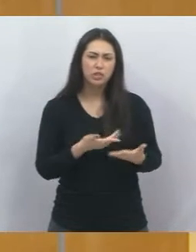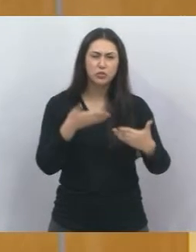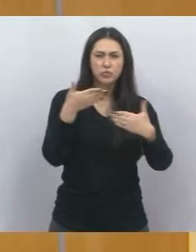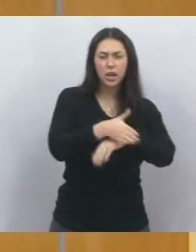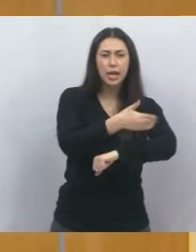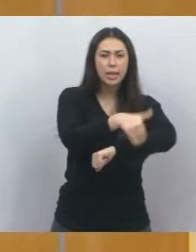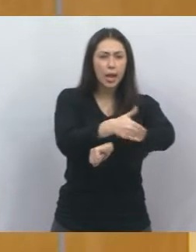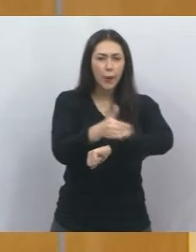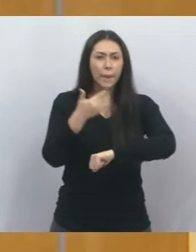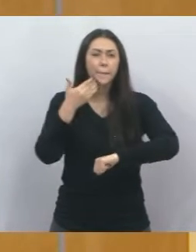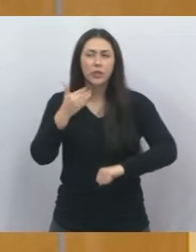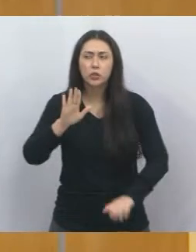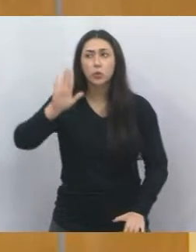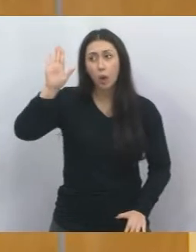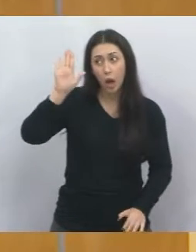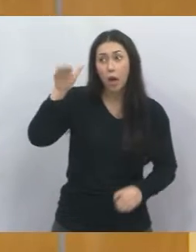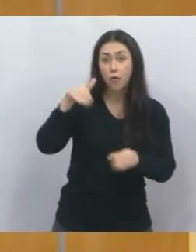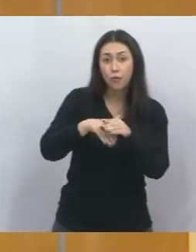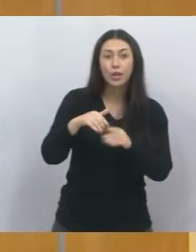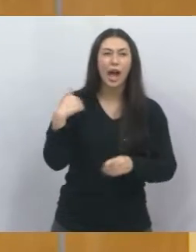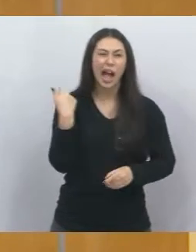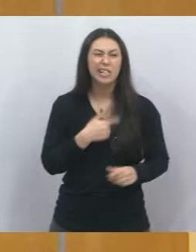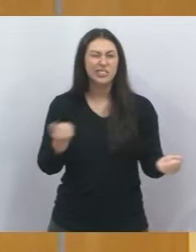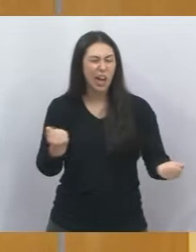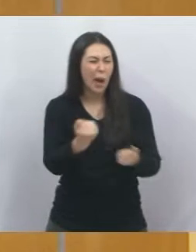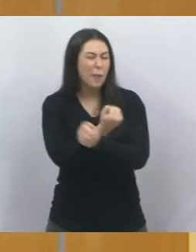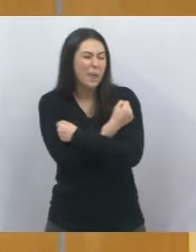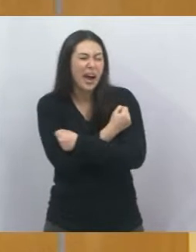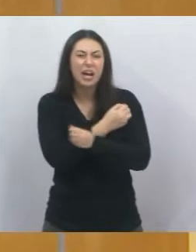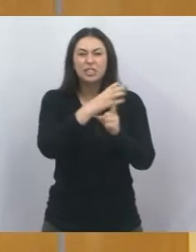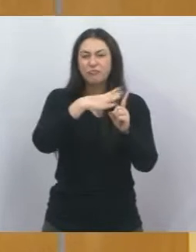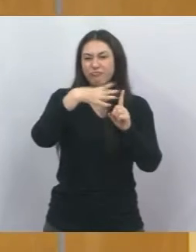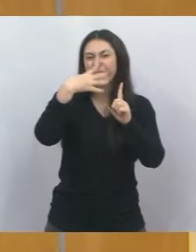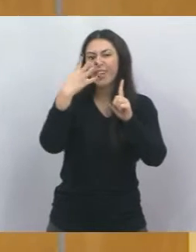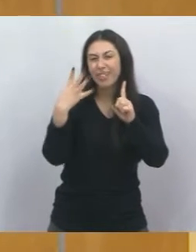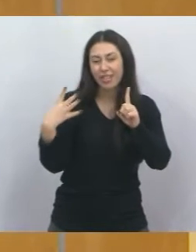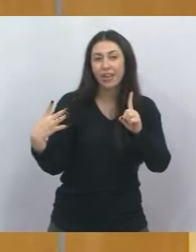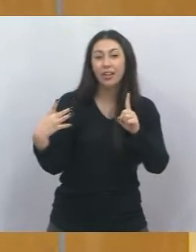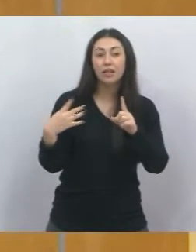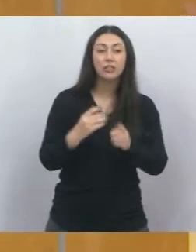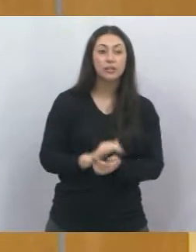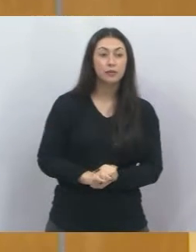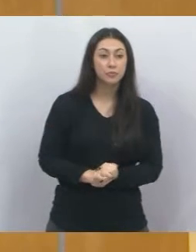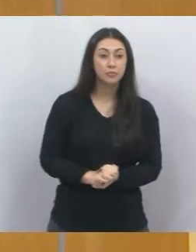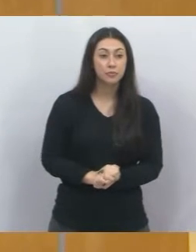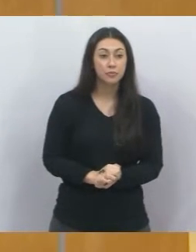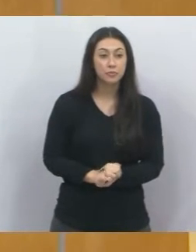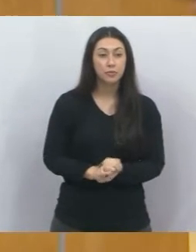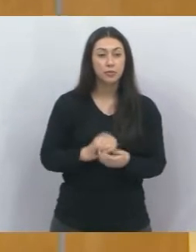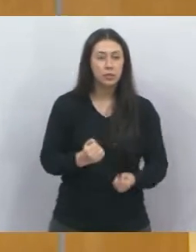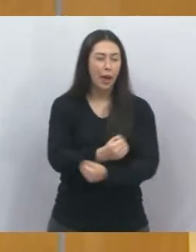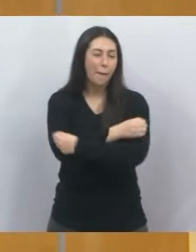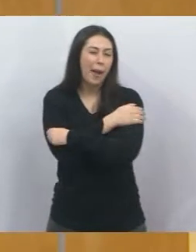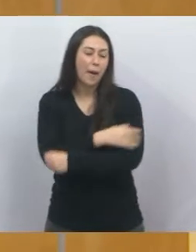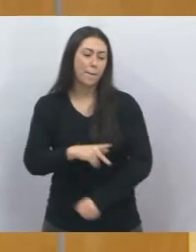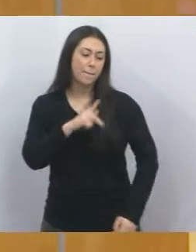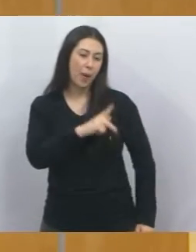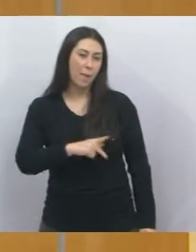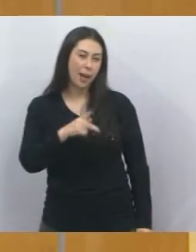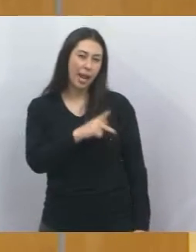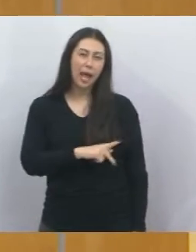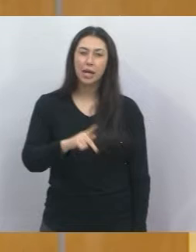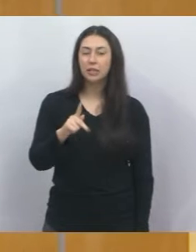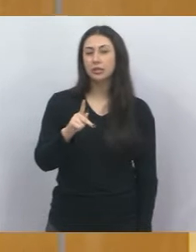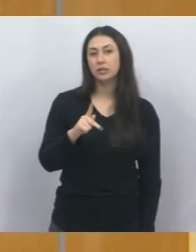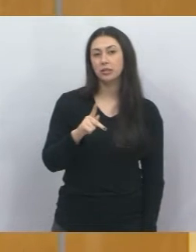voto, a gente abraça LGBT, a gente abraça o palmeirense, o São